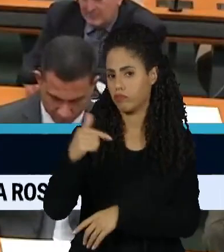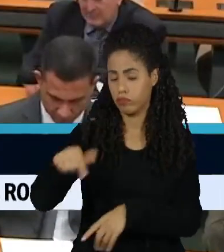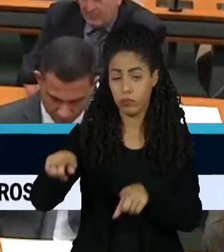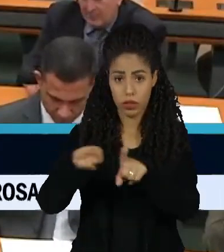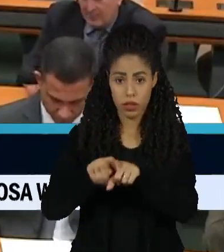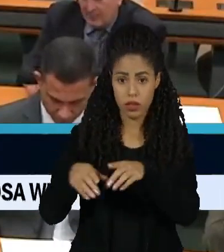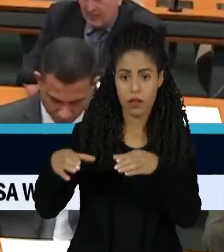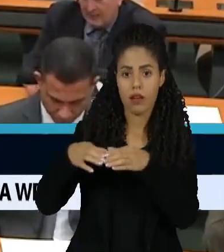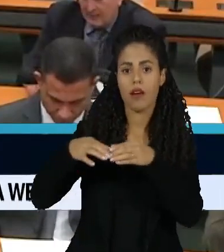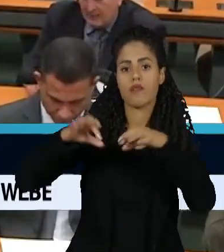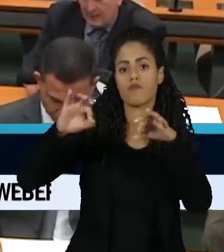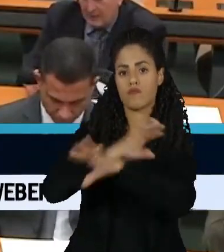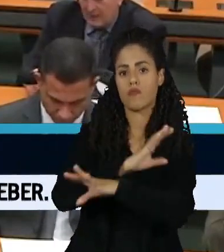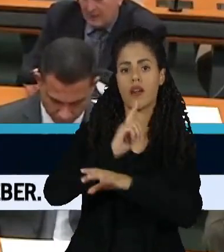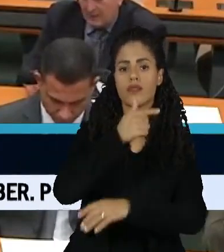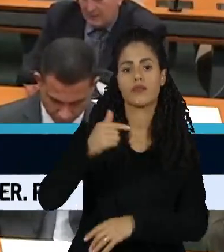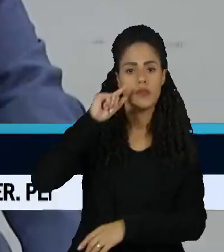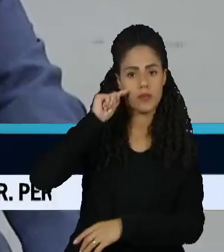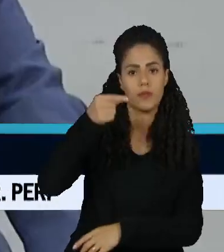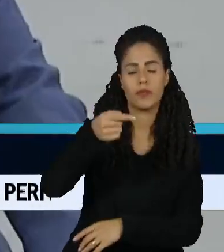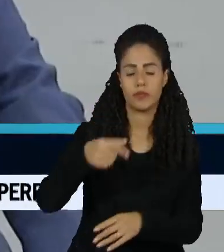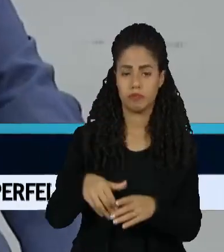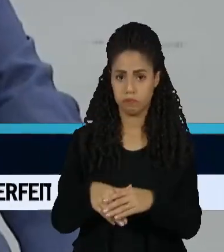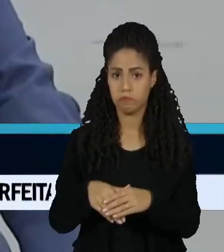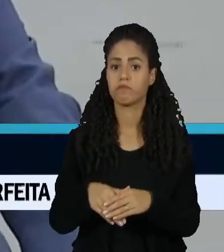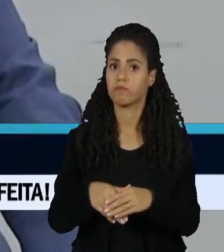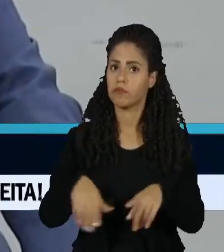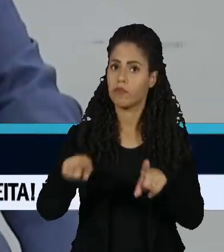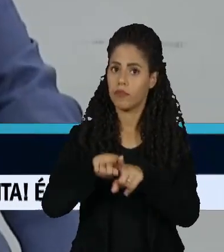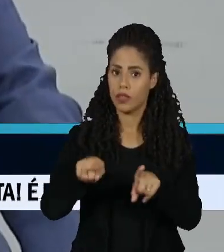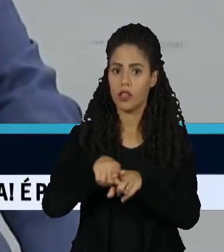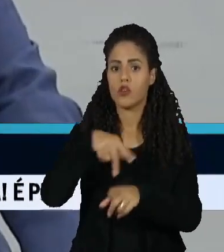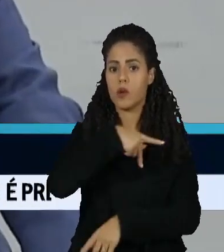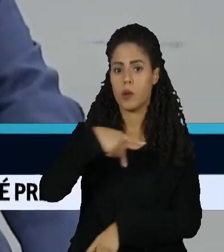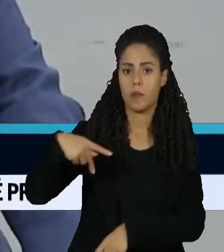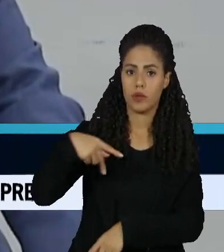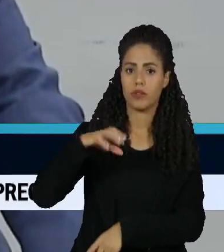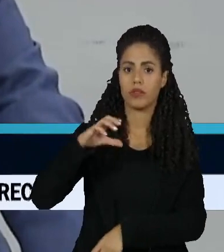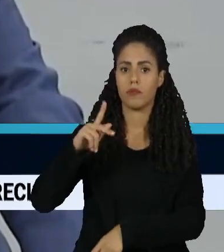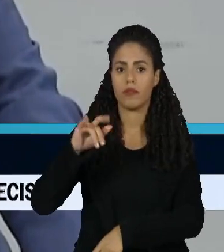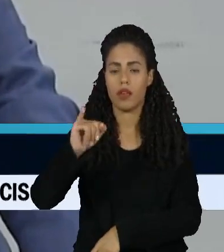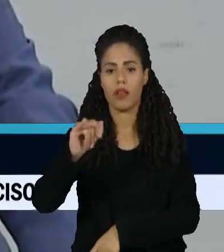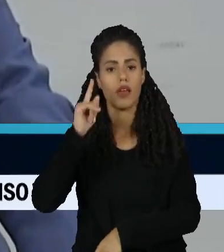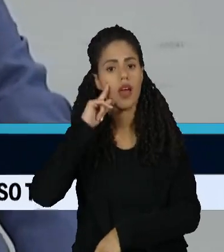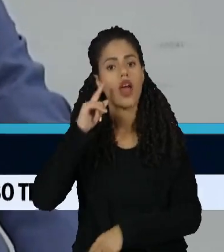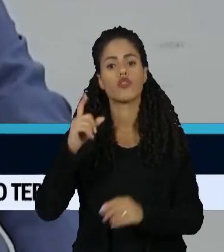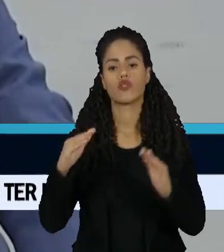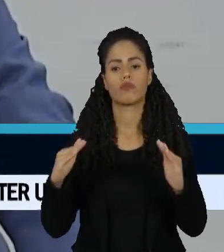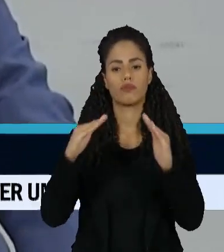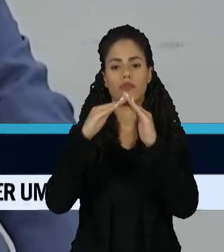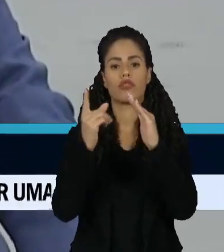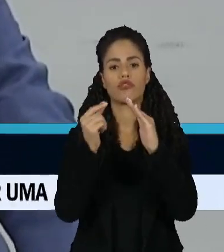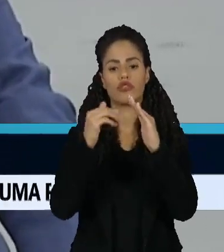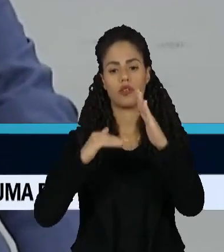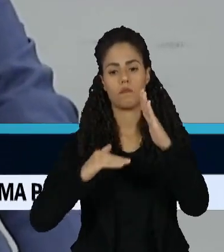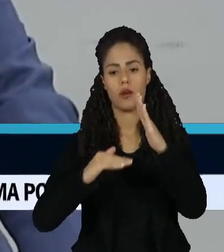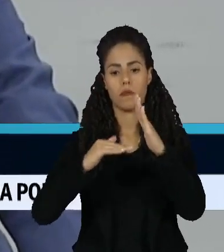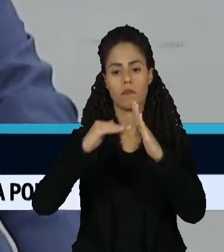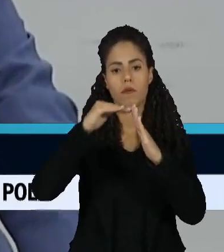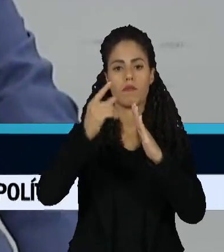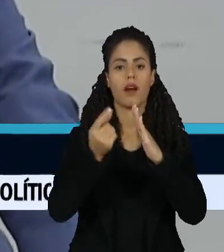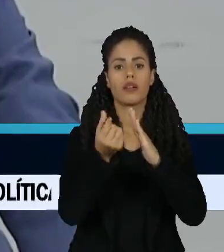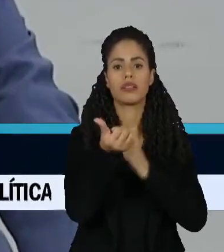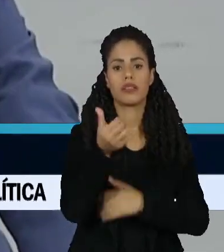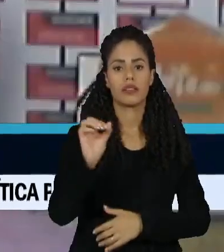comissão será finalizada na semana que vem. Já o presidente da CPI das Pirâmides Financeiras quer esticar os trabalhos em